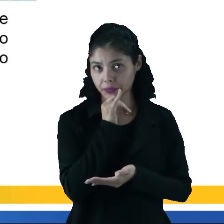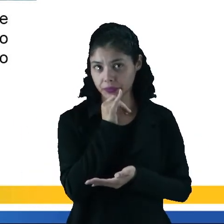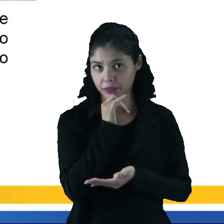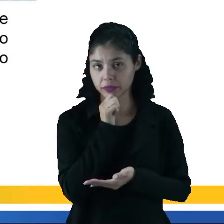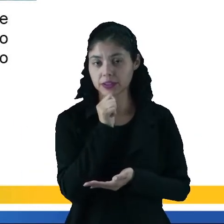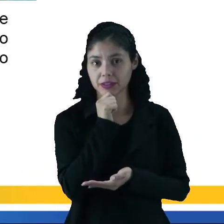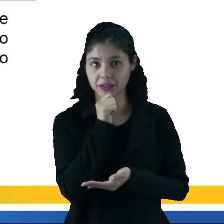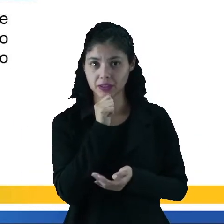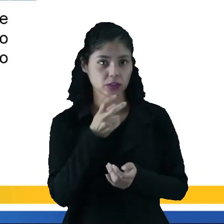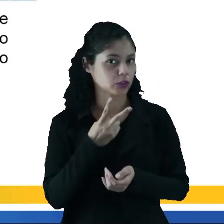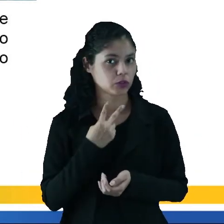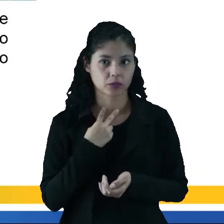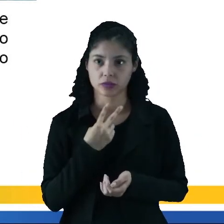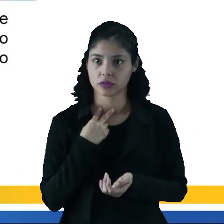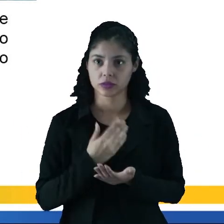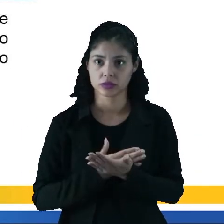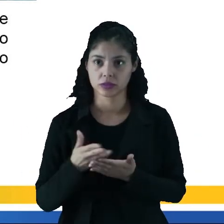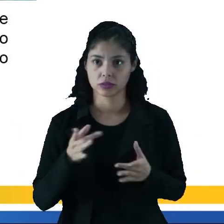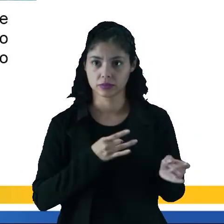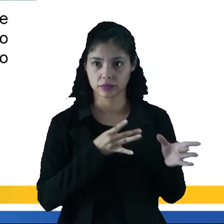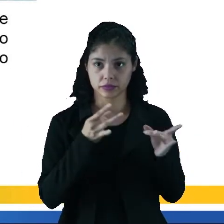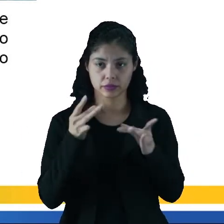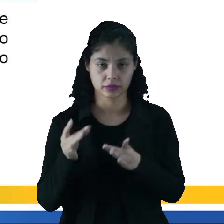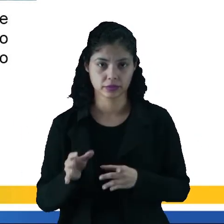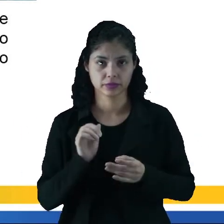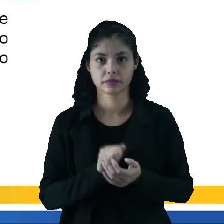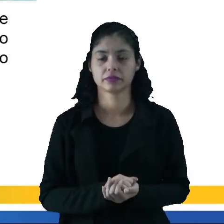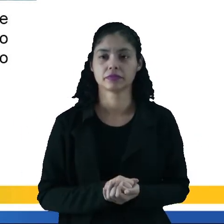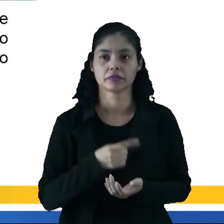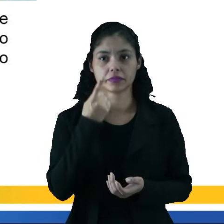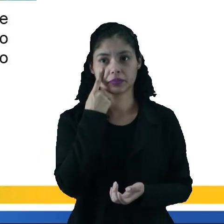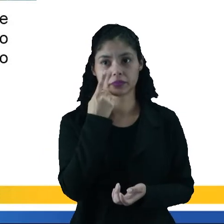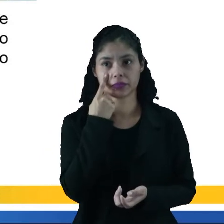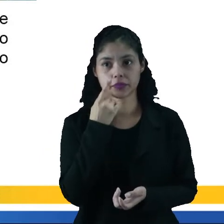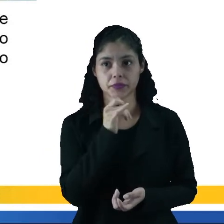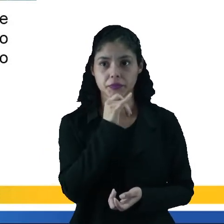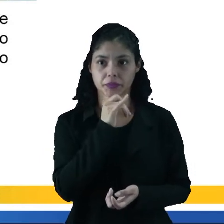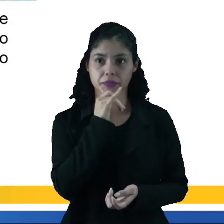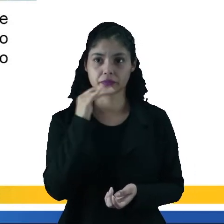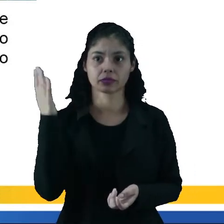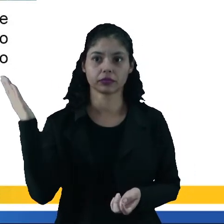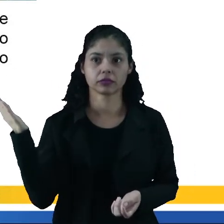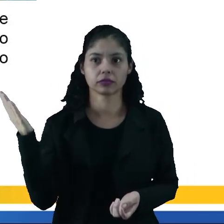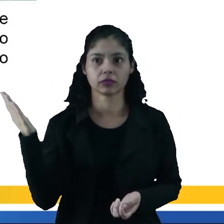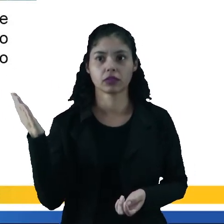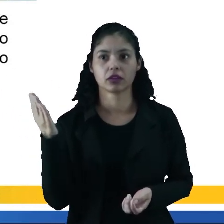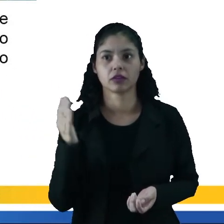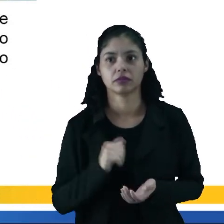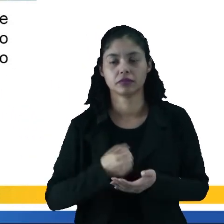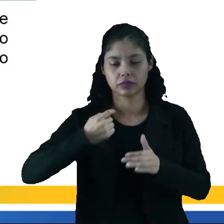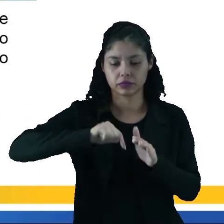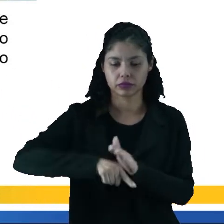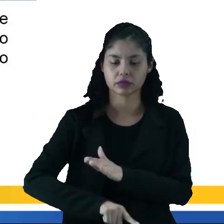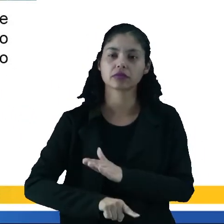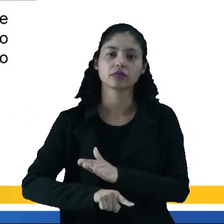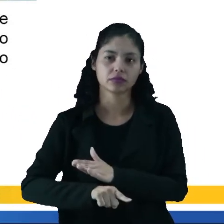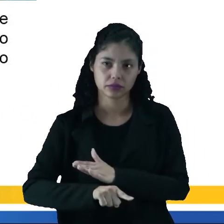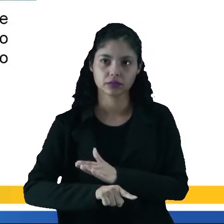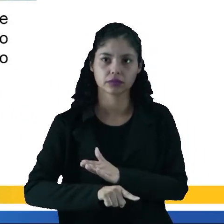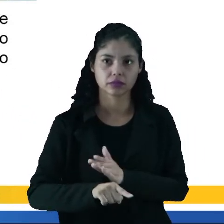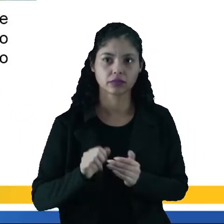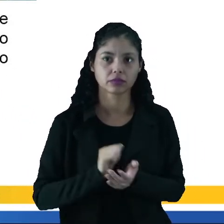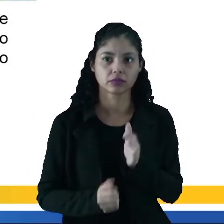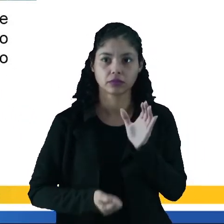não é permitida para comercialização. Aí vejam o primeiro exemplo aí, turbinas submersas utilizadas